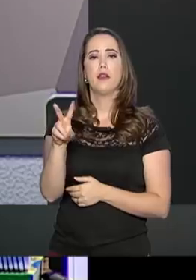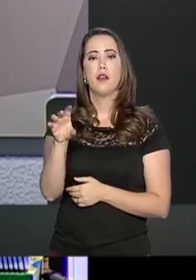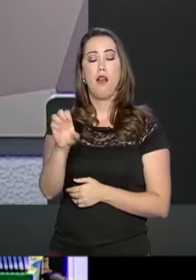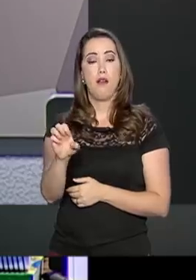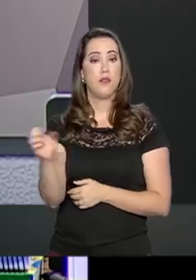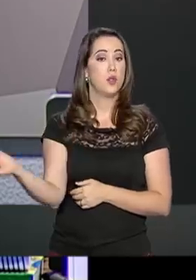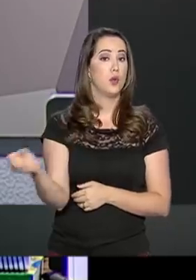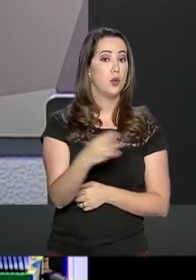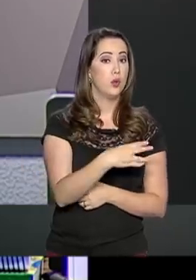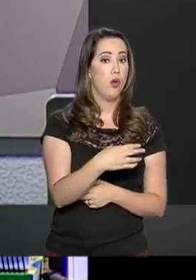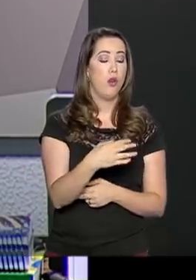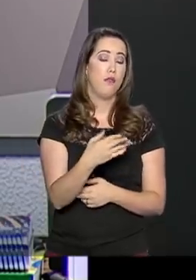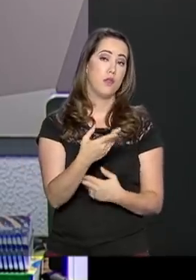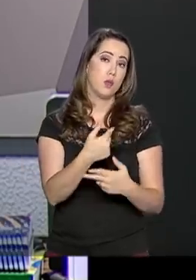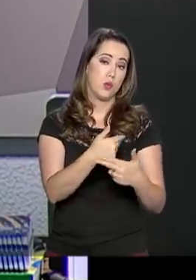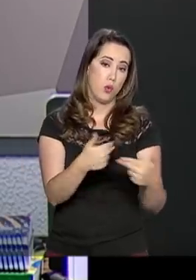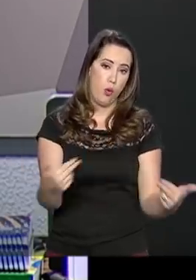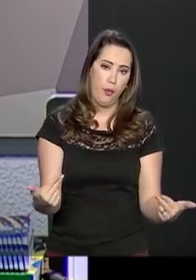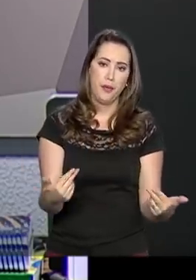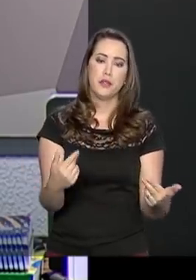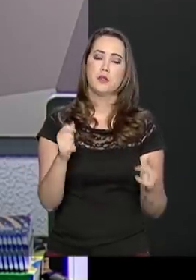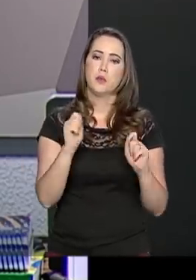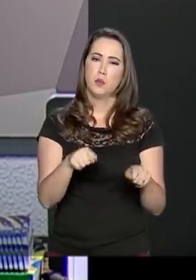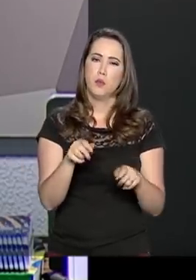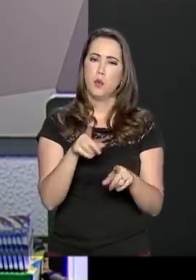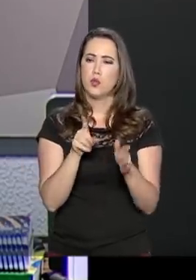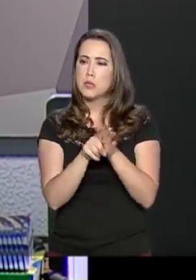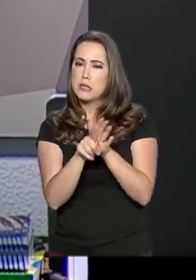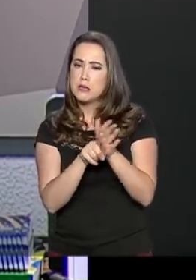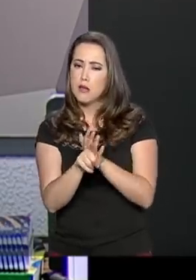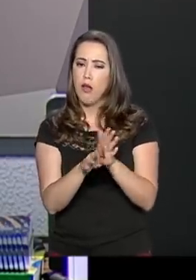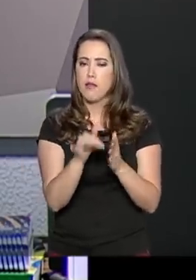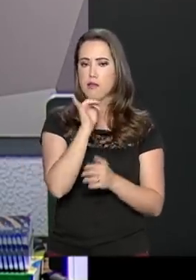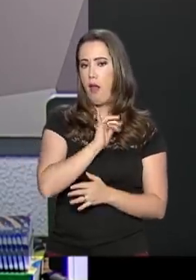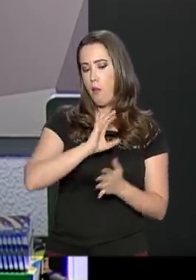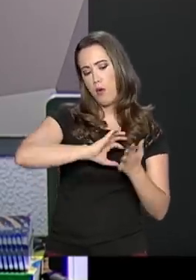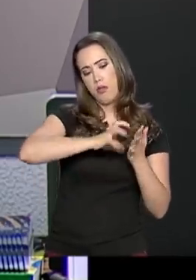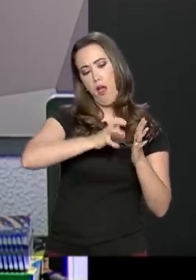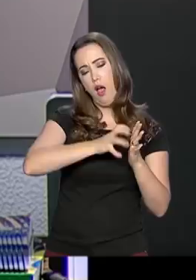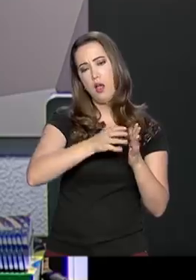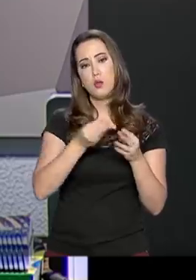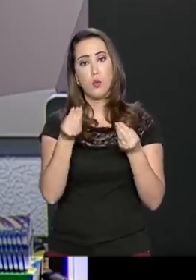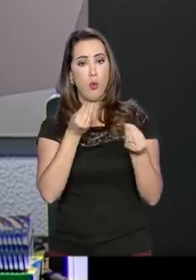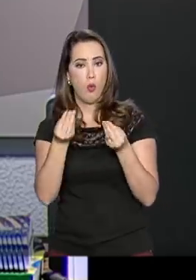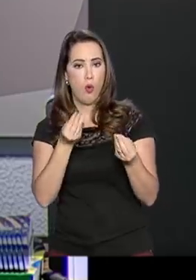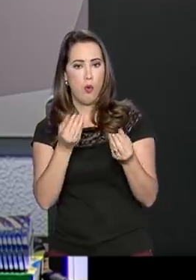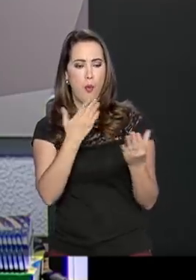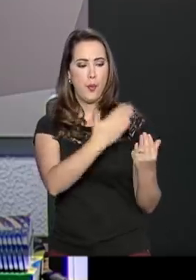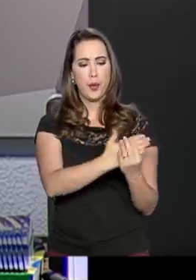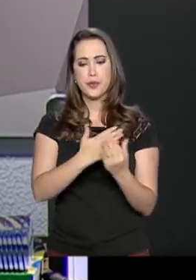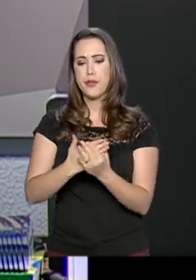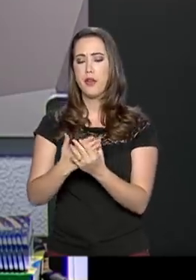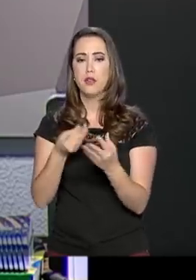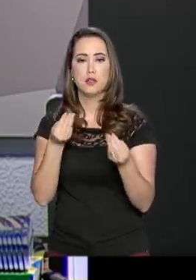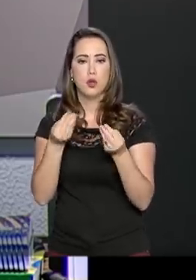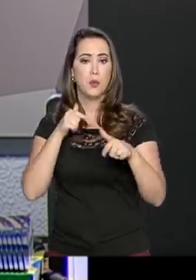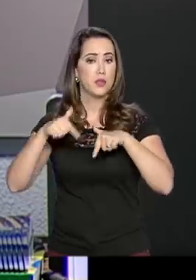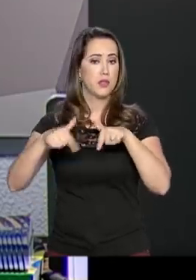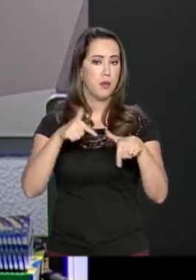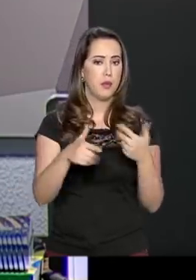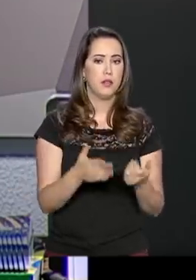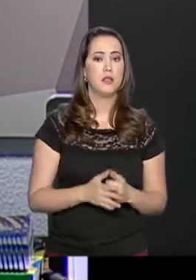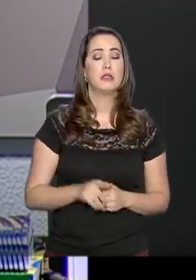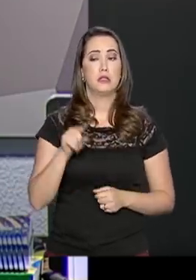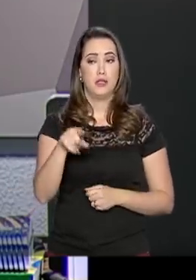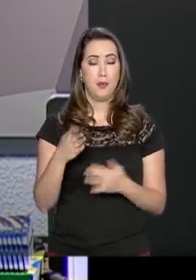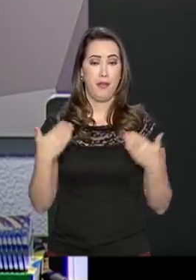eficazes, seja na área de dados, seja na área de métodos e, por outro lado, o enfrentamento de pontos de